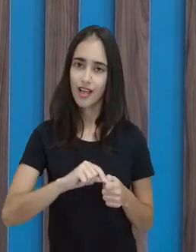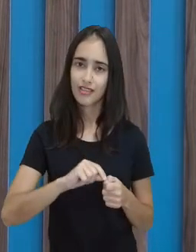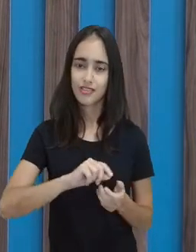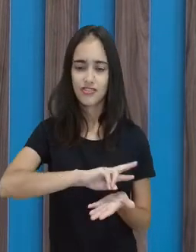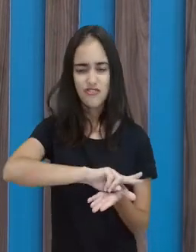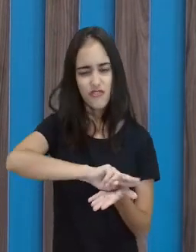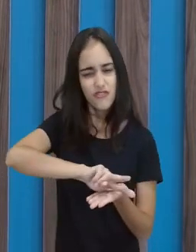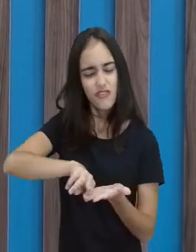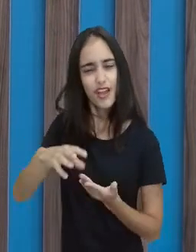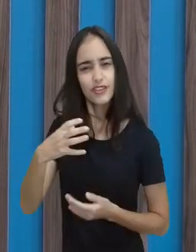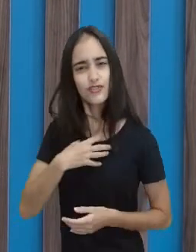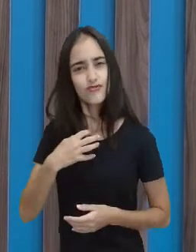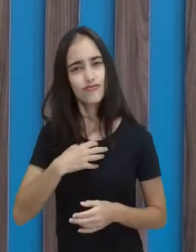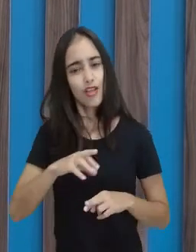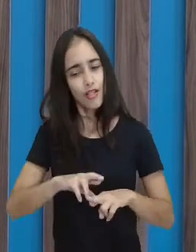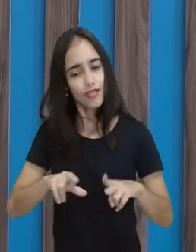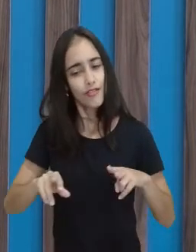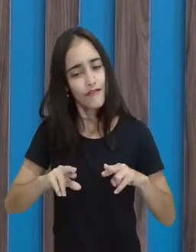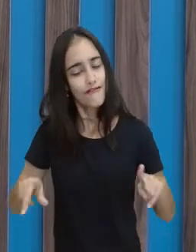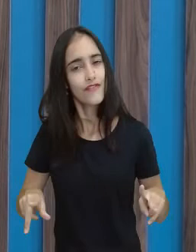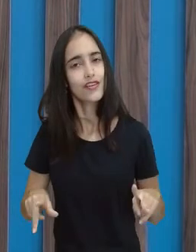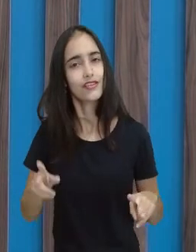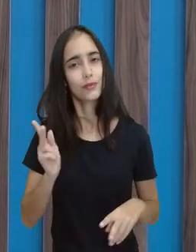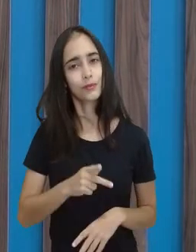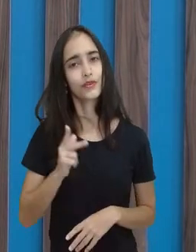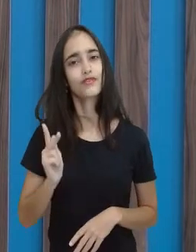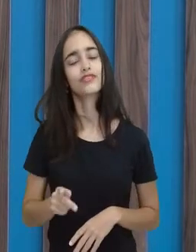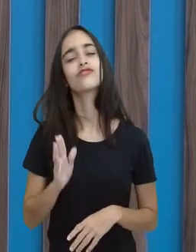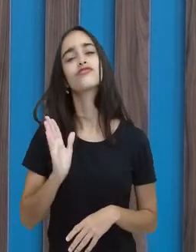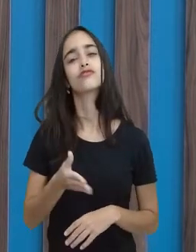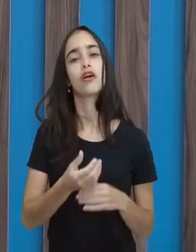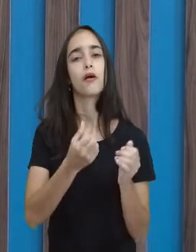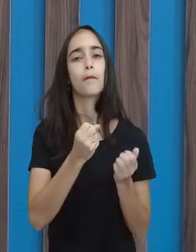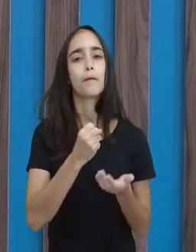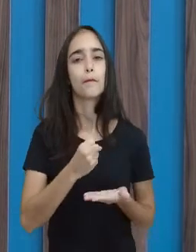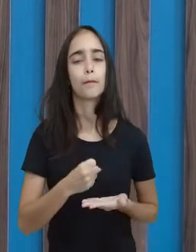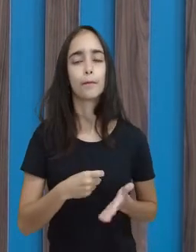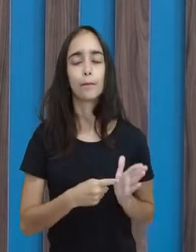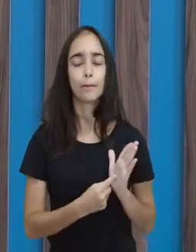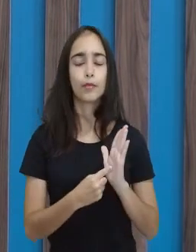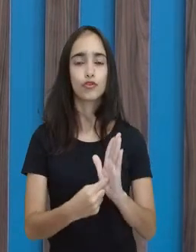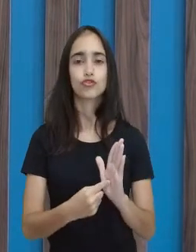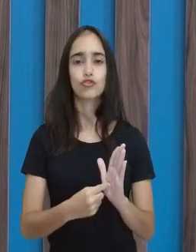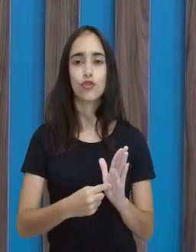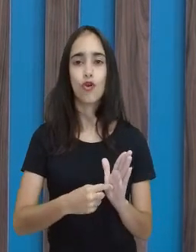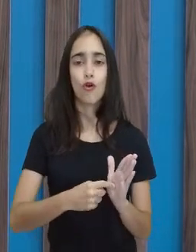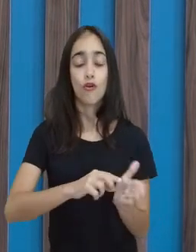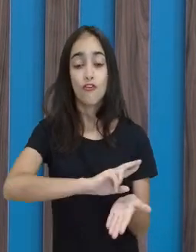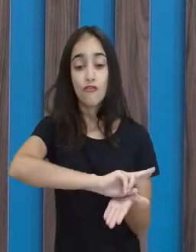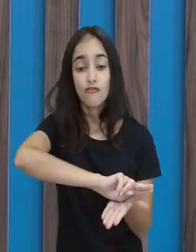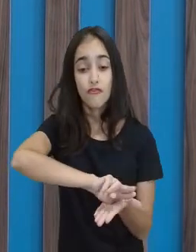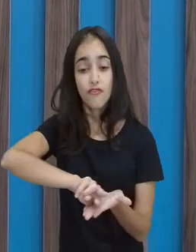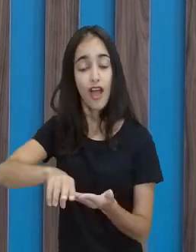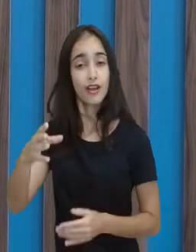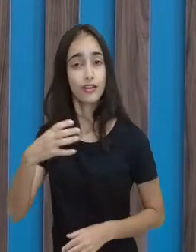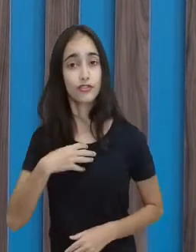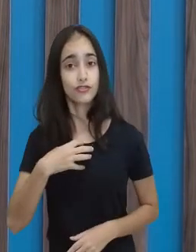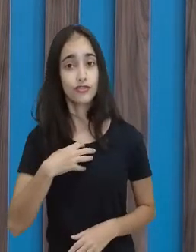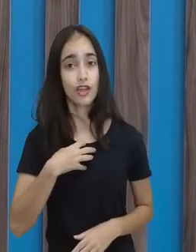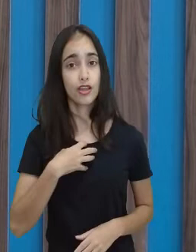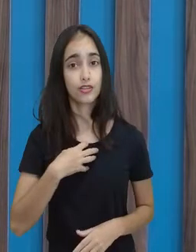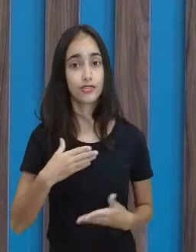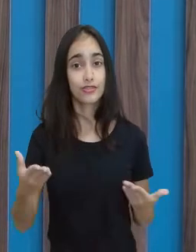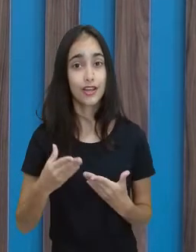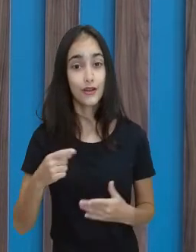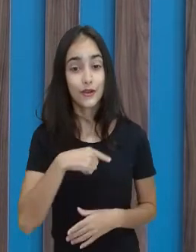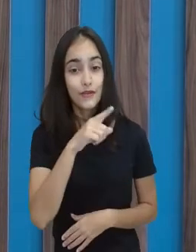as resolução de problemas. Tânia, em outras aulas, fez de uma maneira, fez de outra agora. Então, você vê o caminho melhor para poder desenvolver.